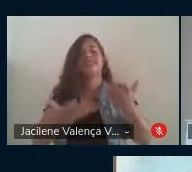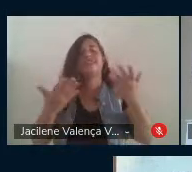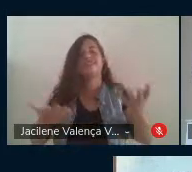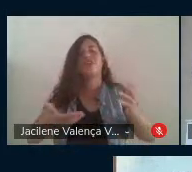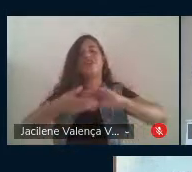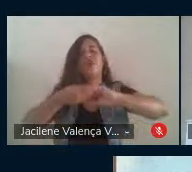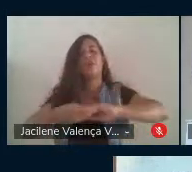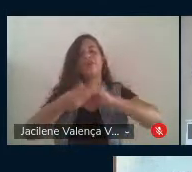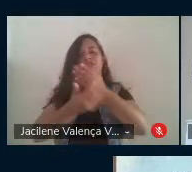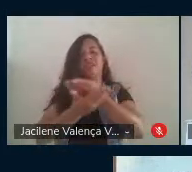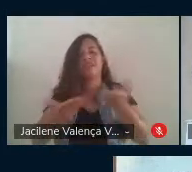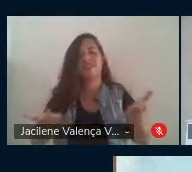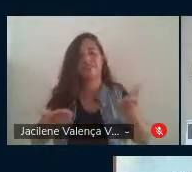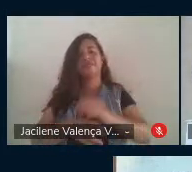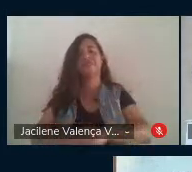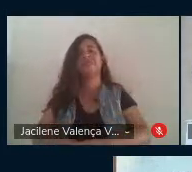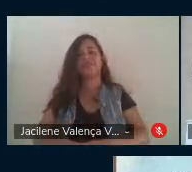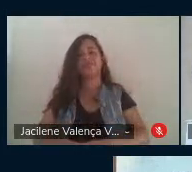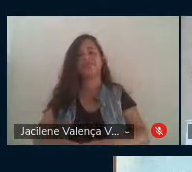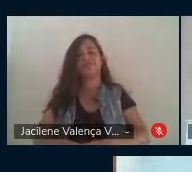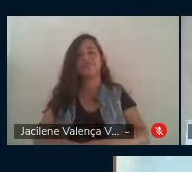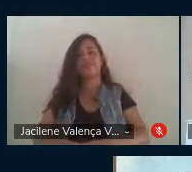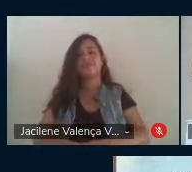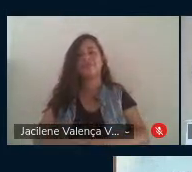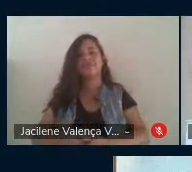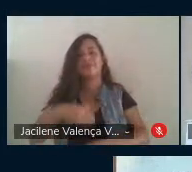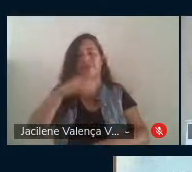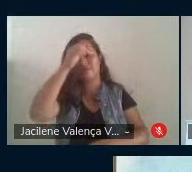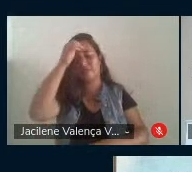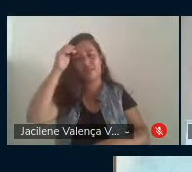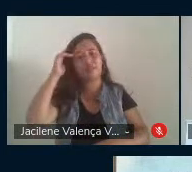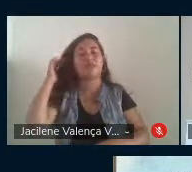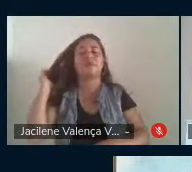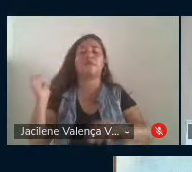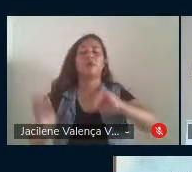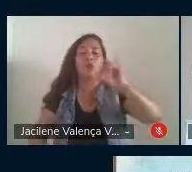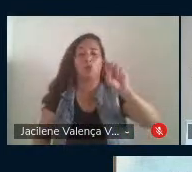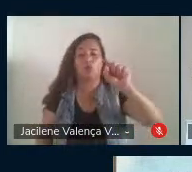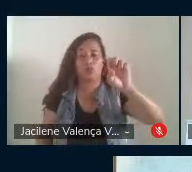Eliette Santiago, o professor José Batista Neto,